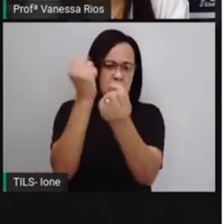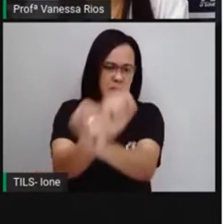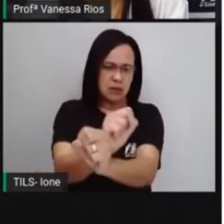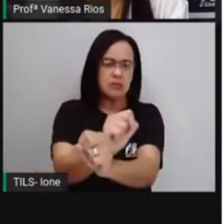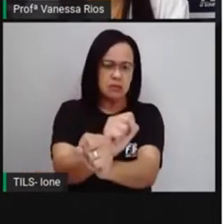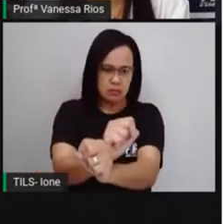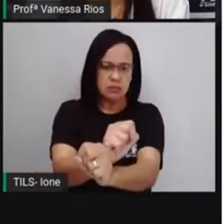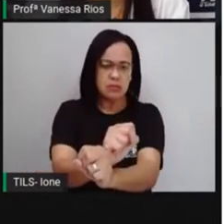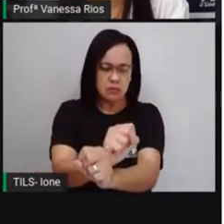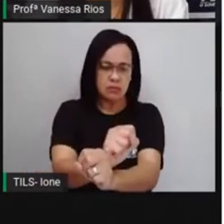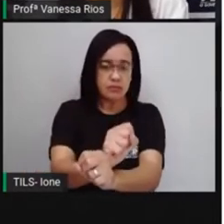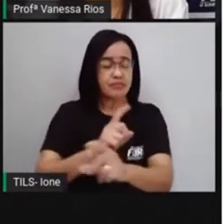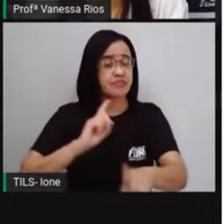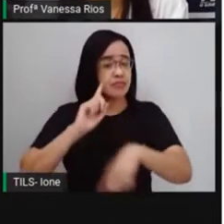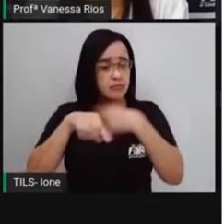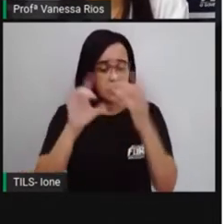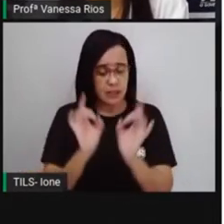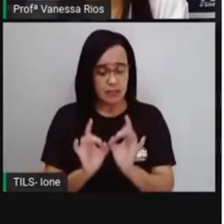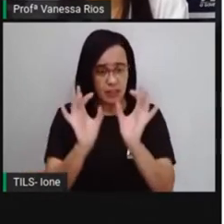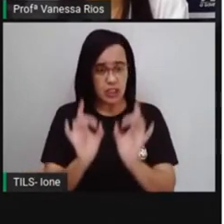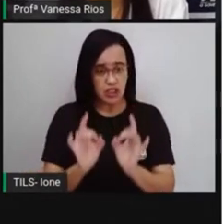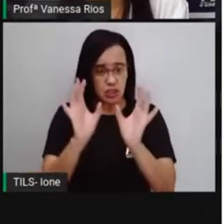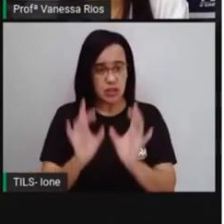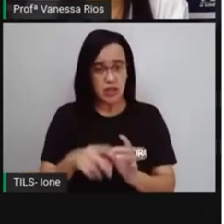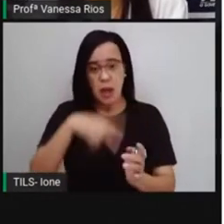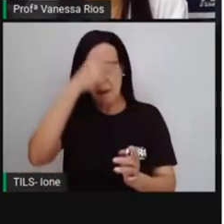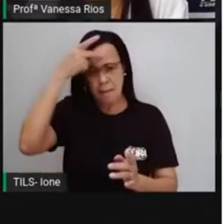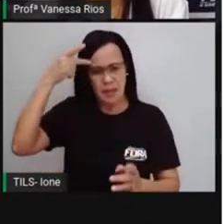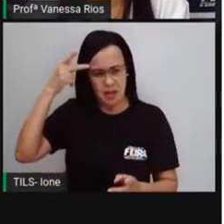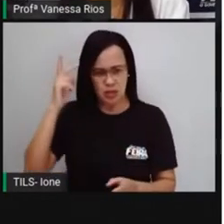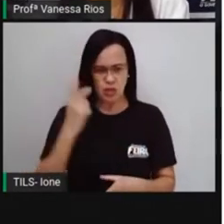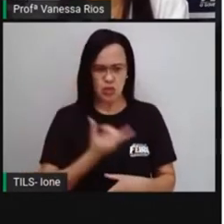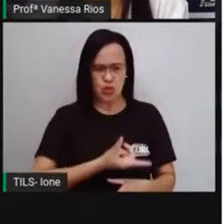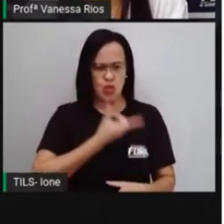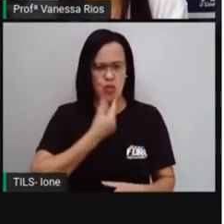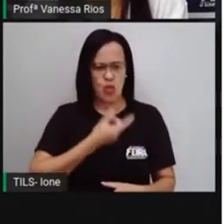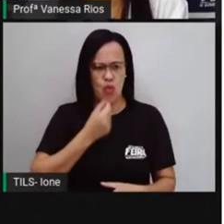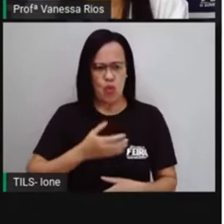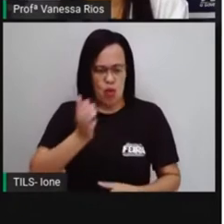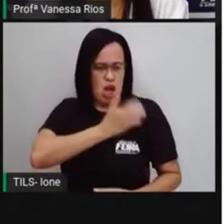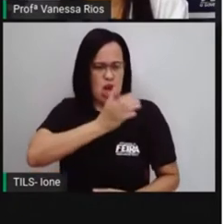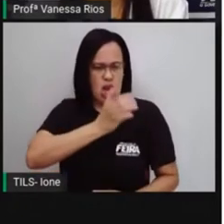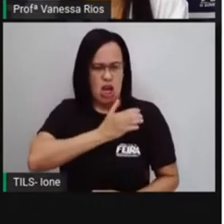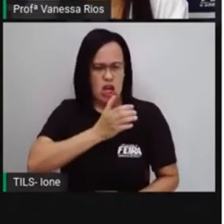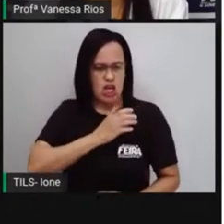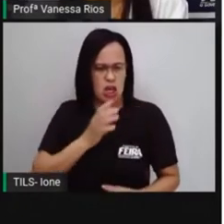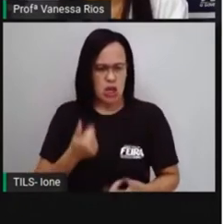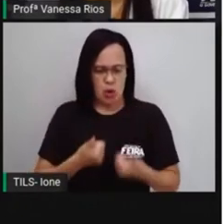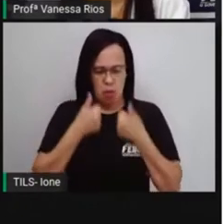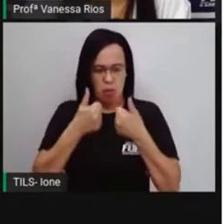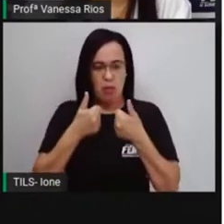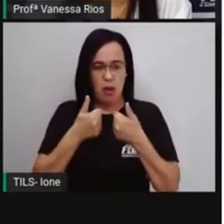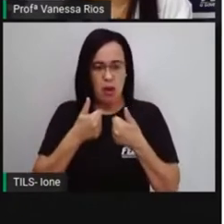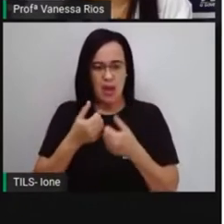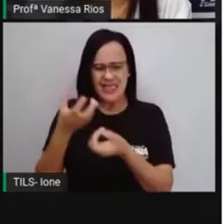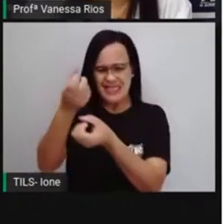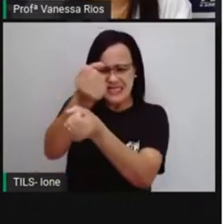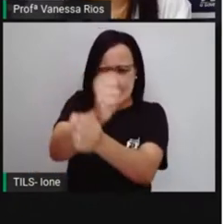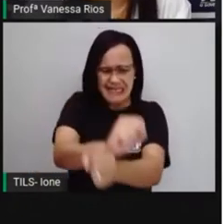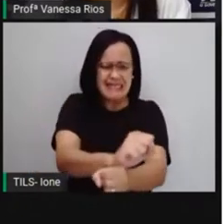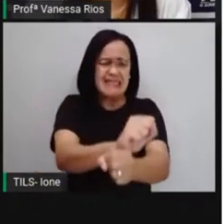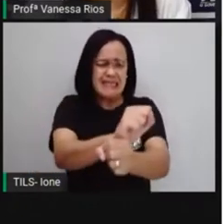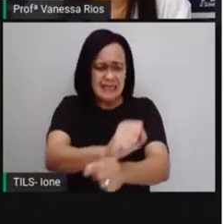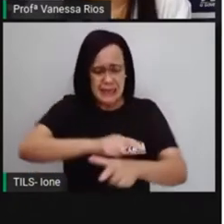Após serem vendidos a um grande proprietário de terras, os escravizados eram utilizados para o trabalho nas grandes